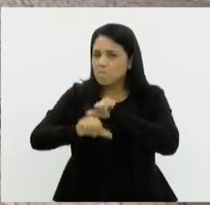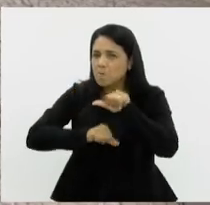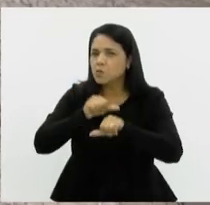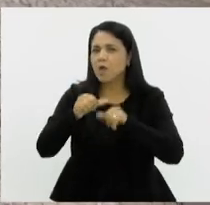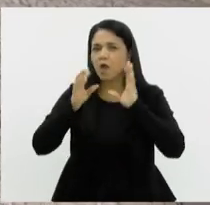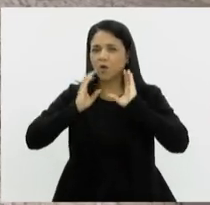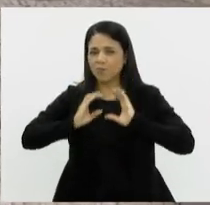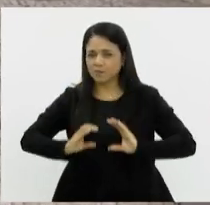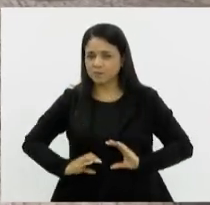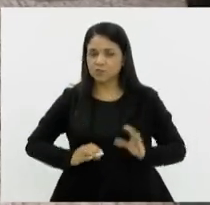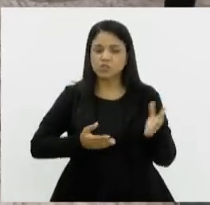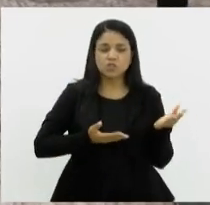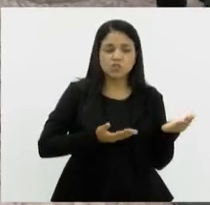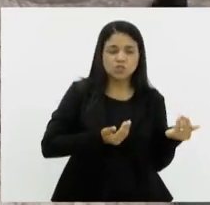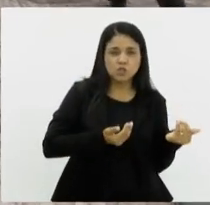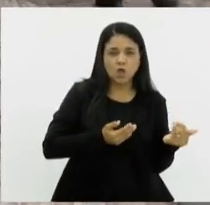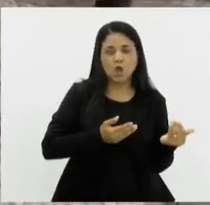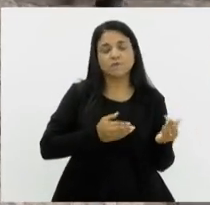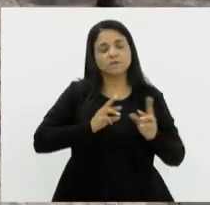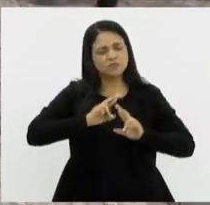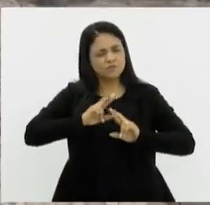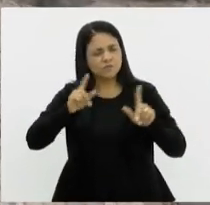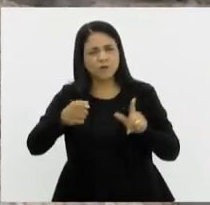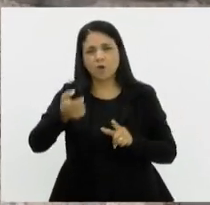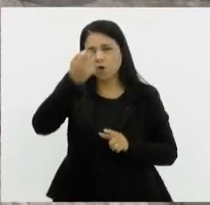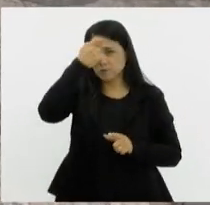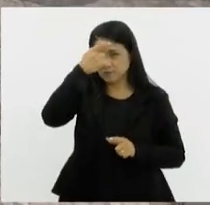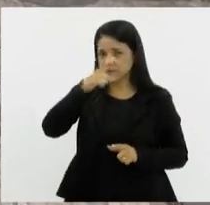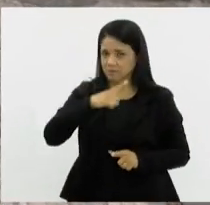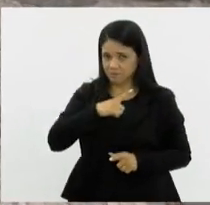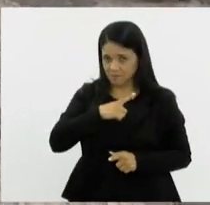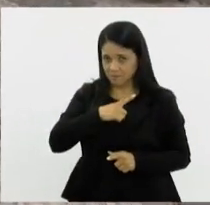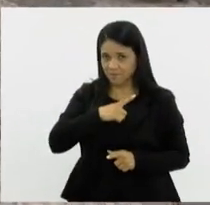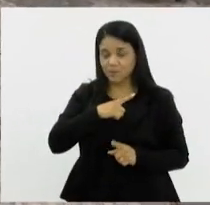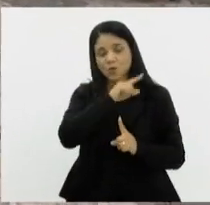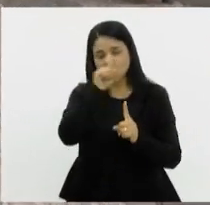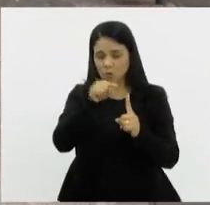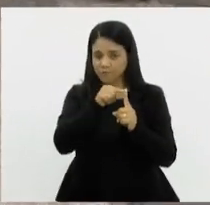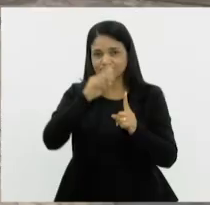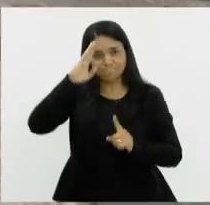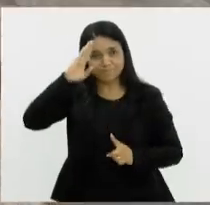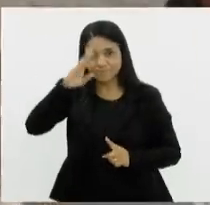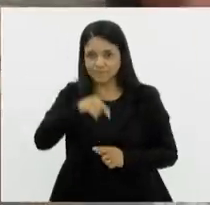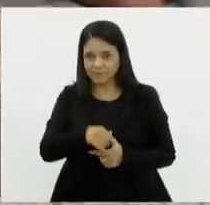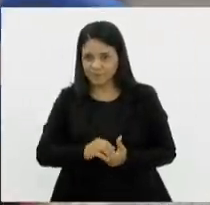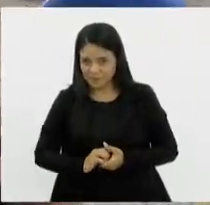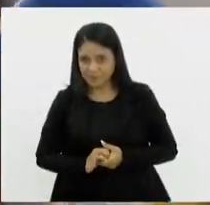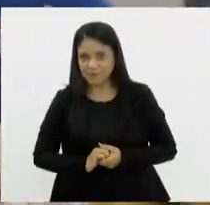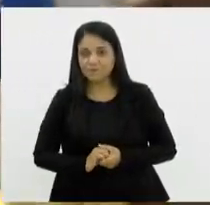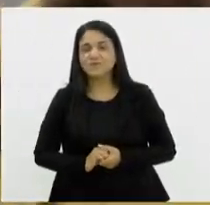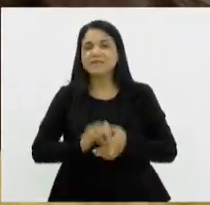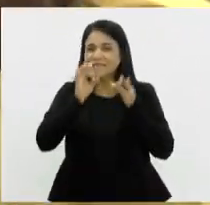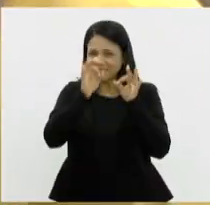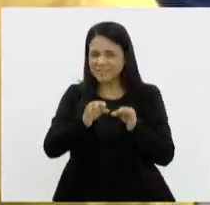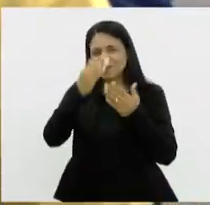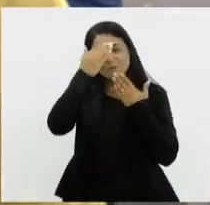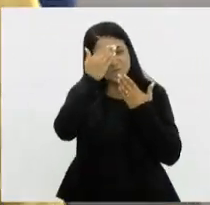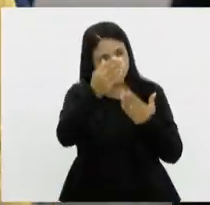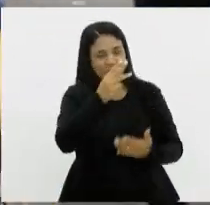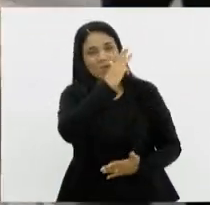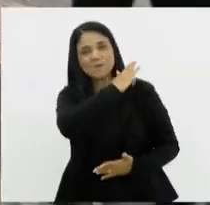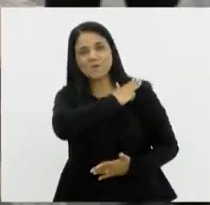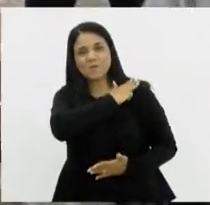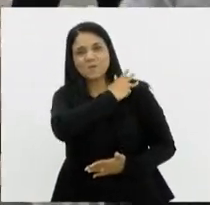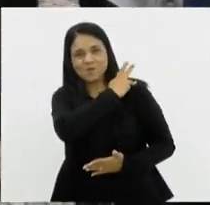os jovens, isso já vem mais leve, eles já são mais conscientes. Então, esse é o nosso objetivo. Tá certo, muito obrigada, Coronel.